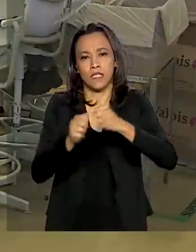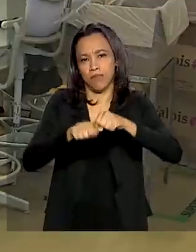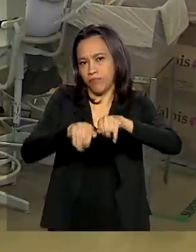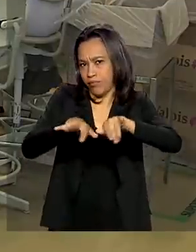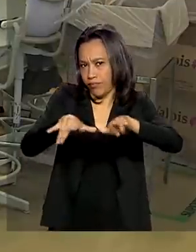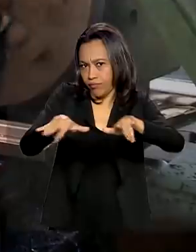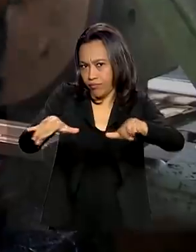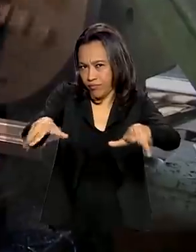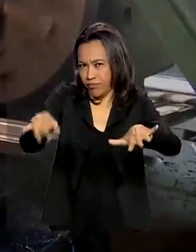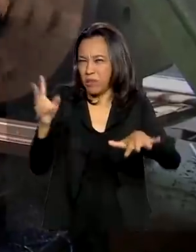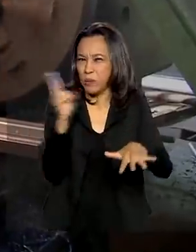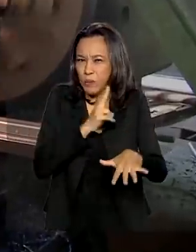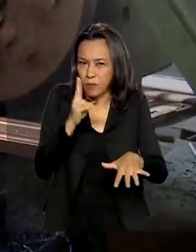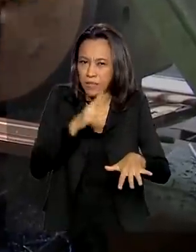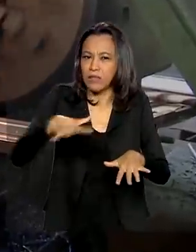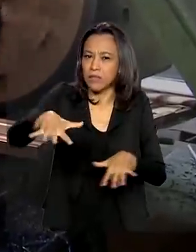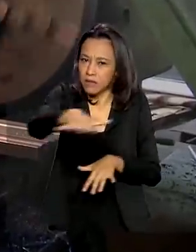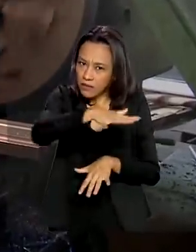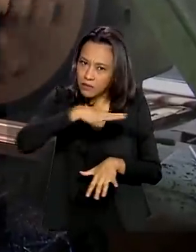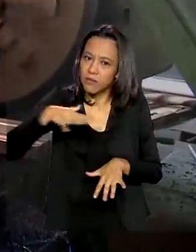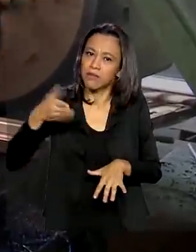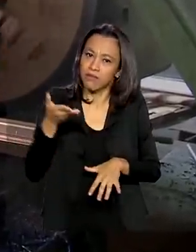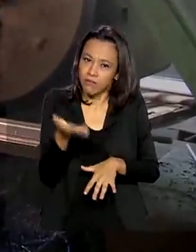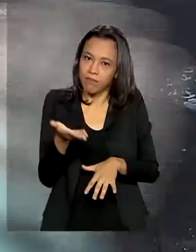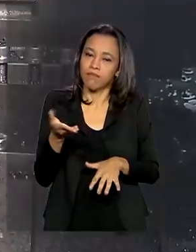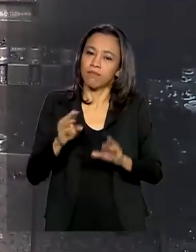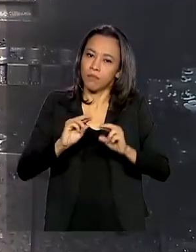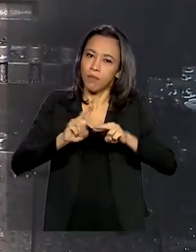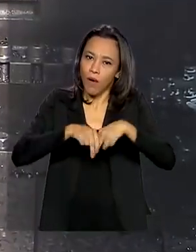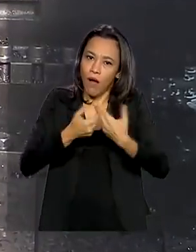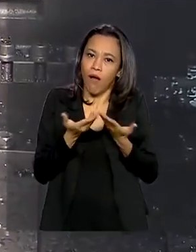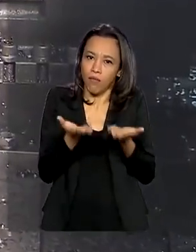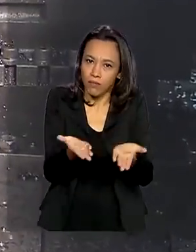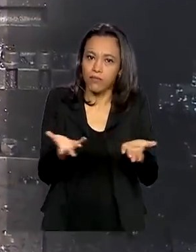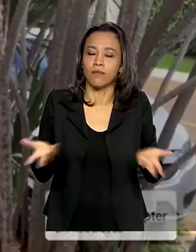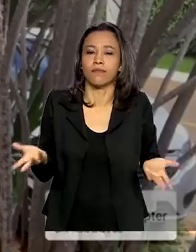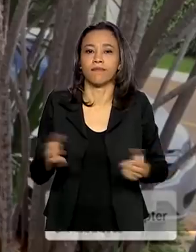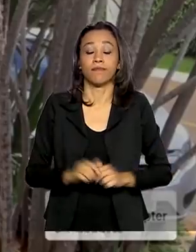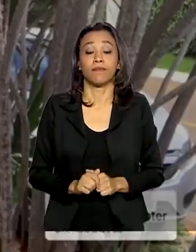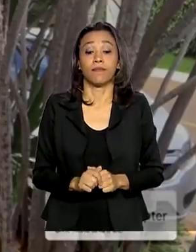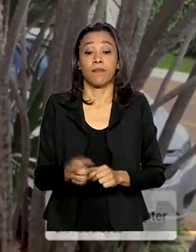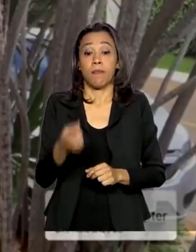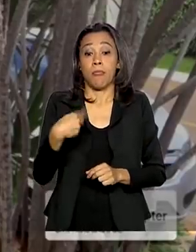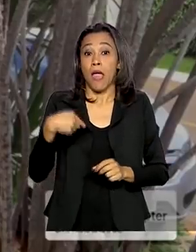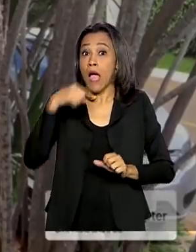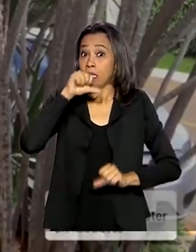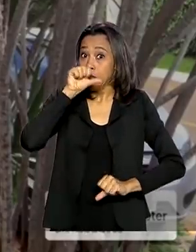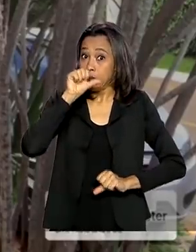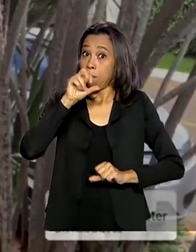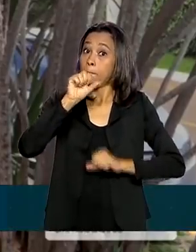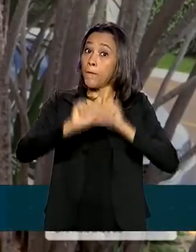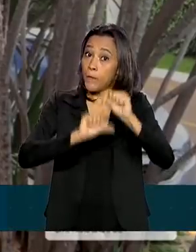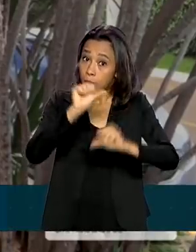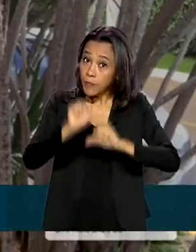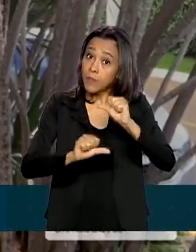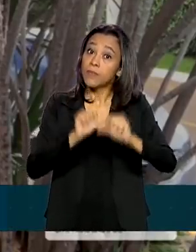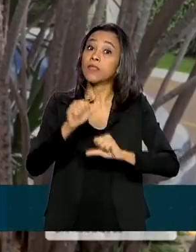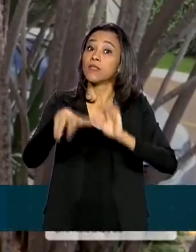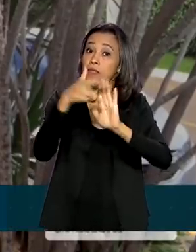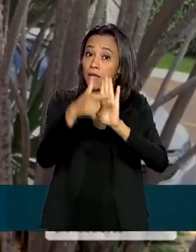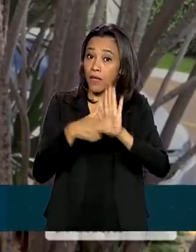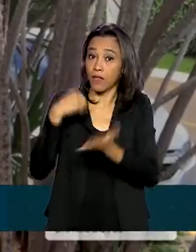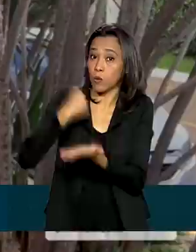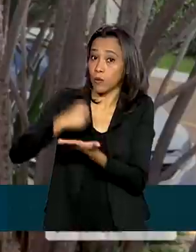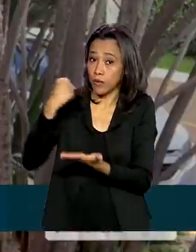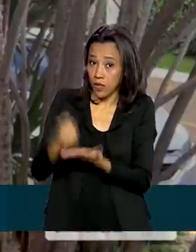emergência em saúde por conta da pandemia do novo coronavírus. As mudanças nos contratos de trabalho